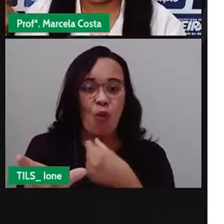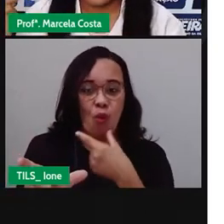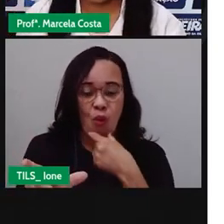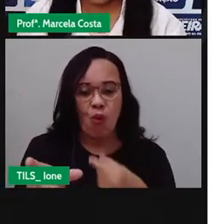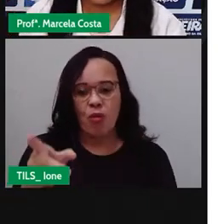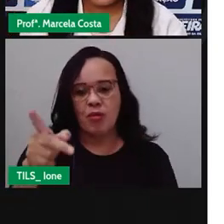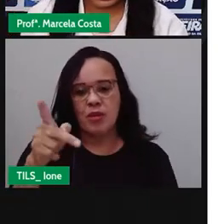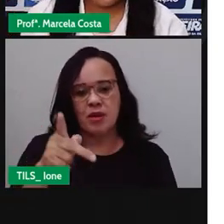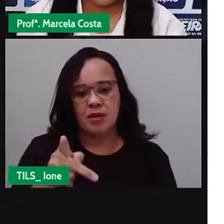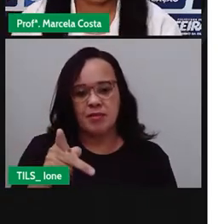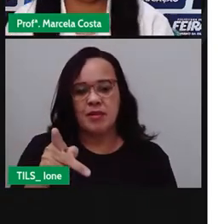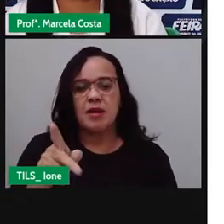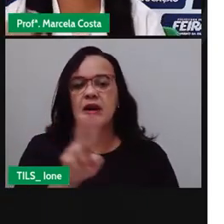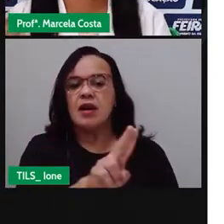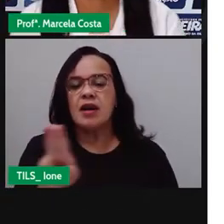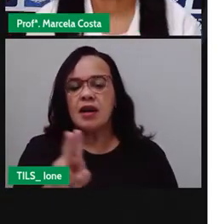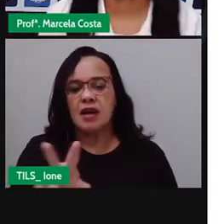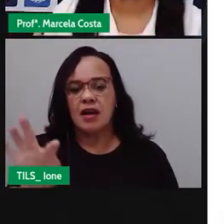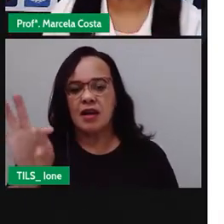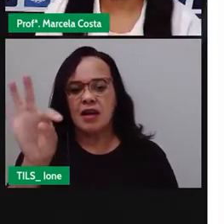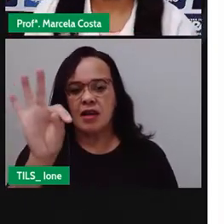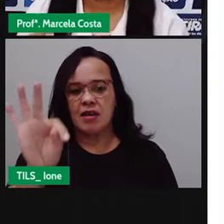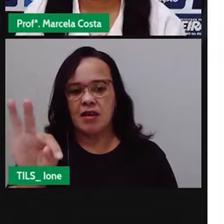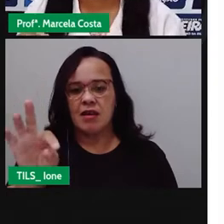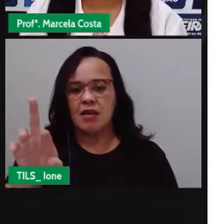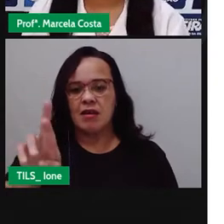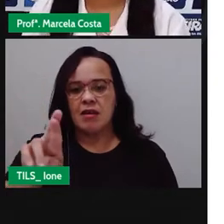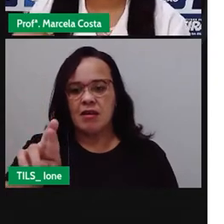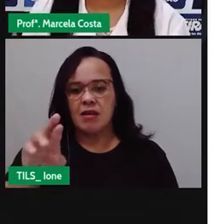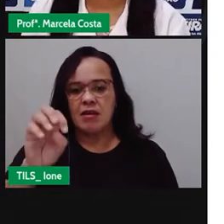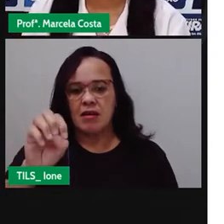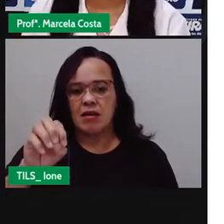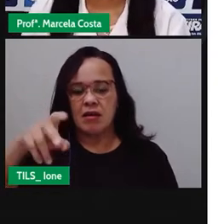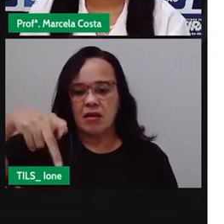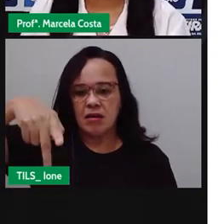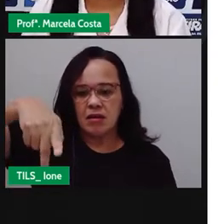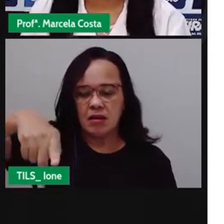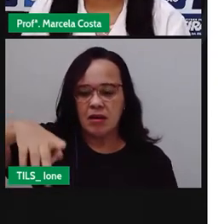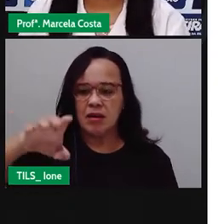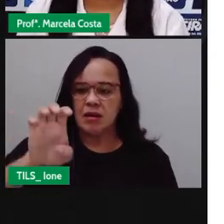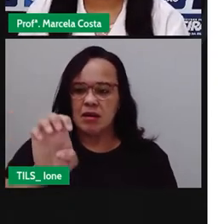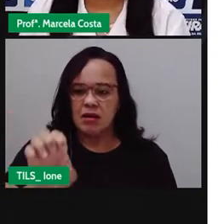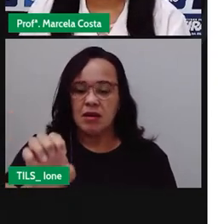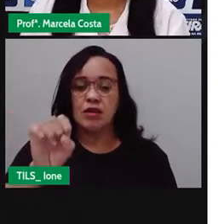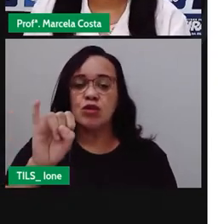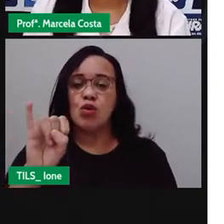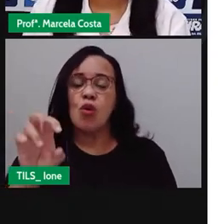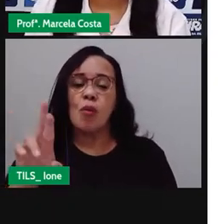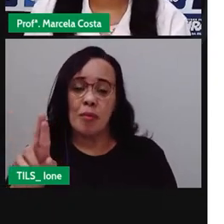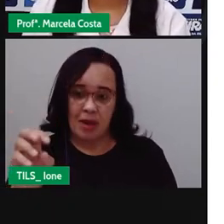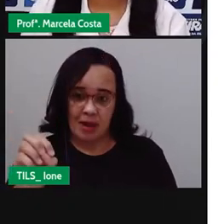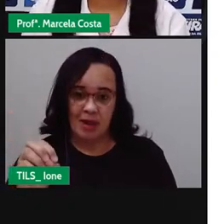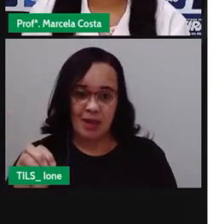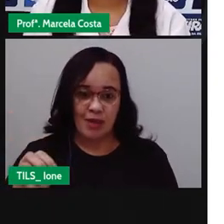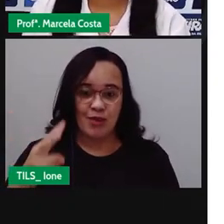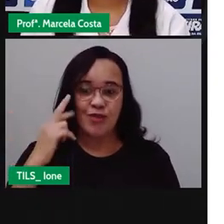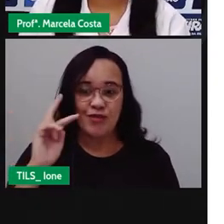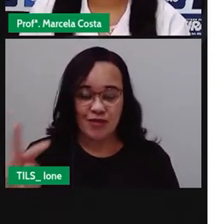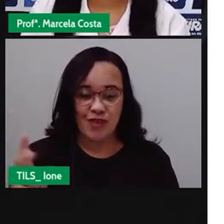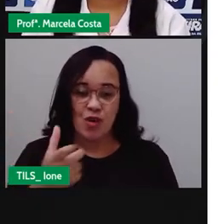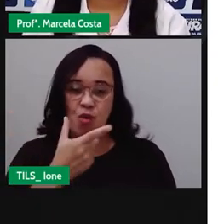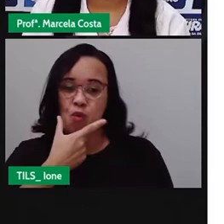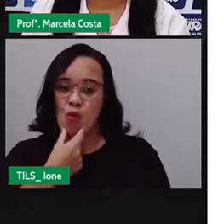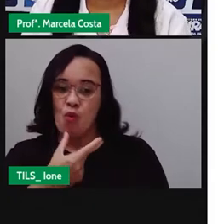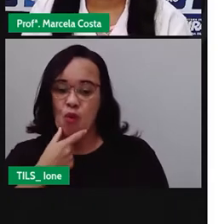há muito tempo ainda no período de de formação da